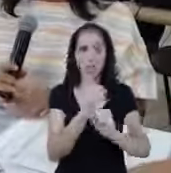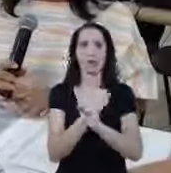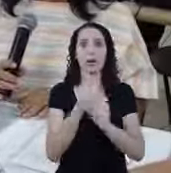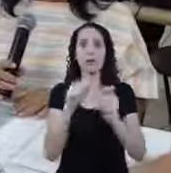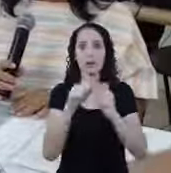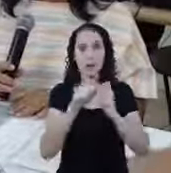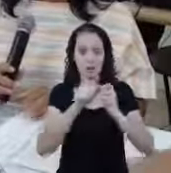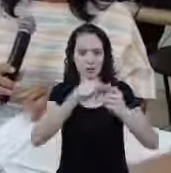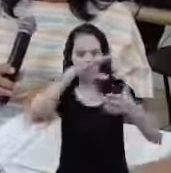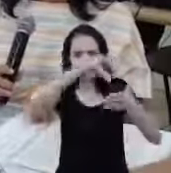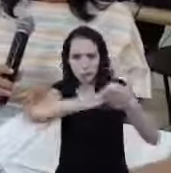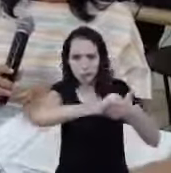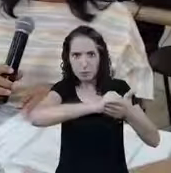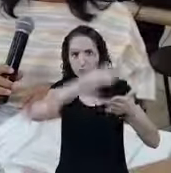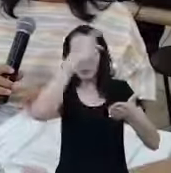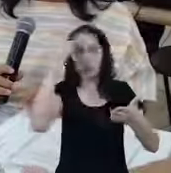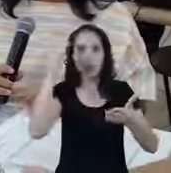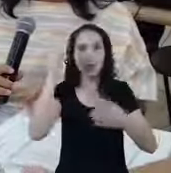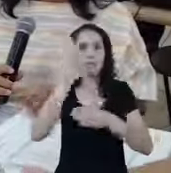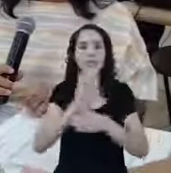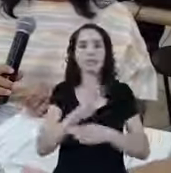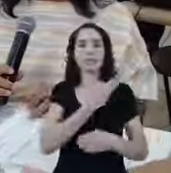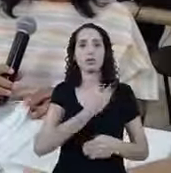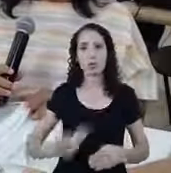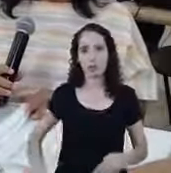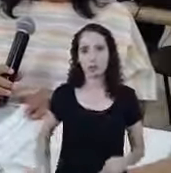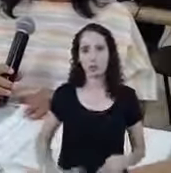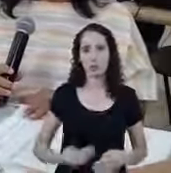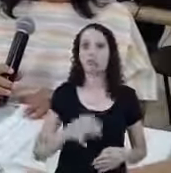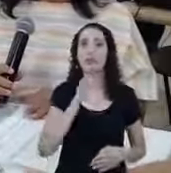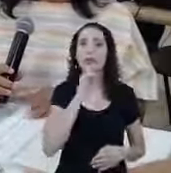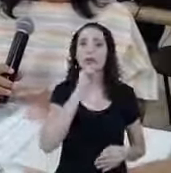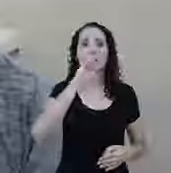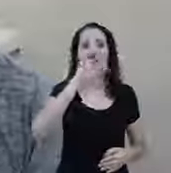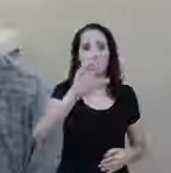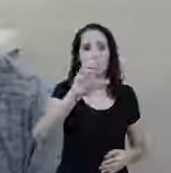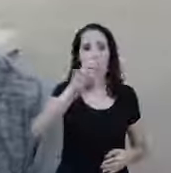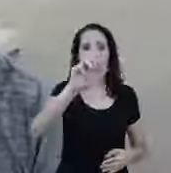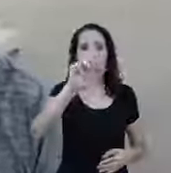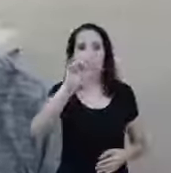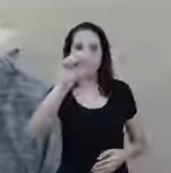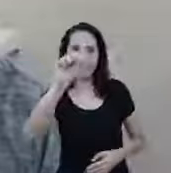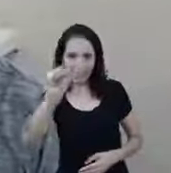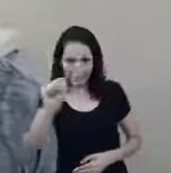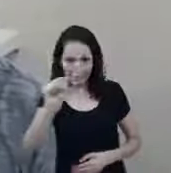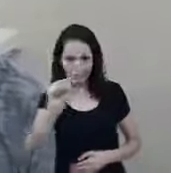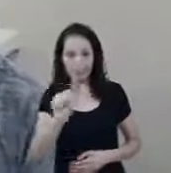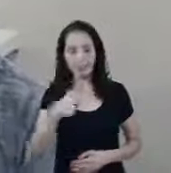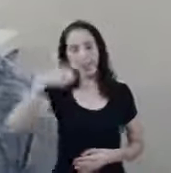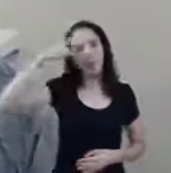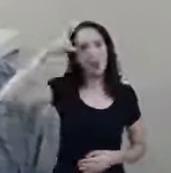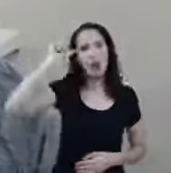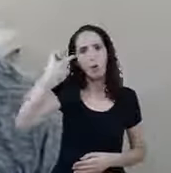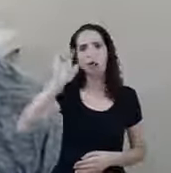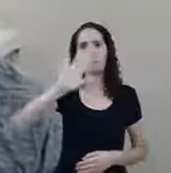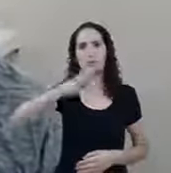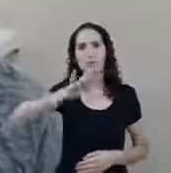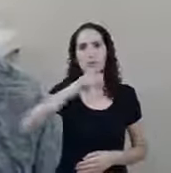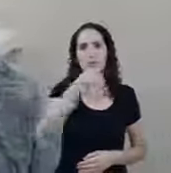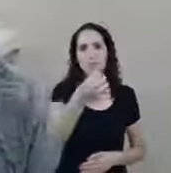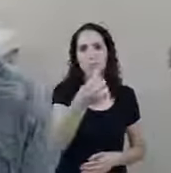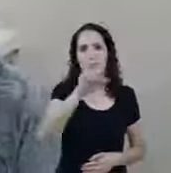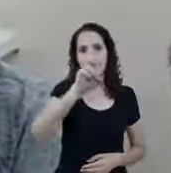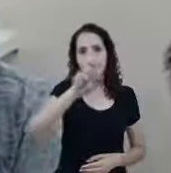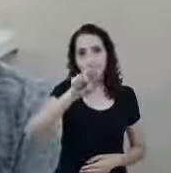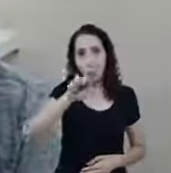cadastro Para as pessoas receberem Algum benefício do governo Pelo CRAS Pelo CRAS Então vamos lá Eu vi ontem Que tem aproximadamente 65 milhões de